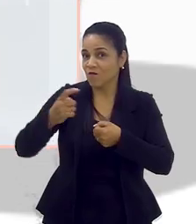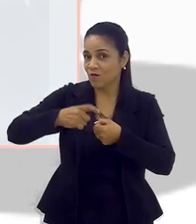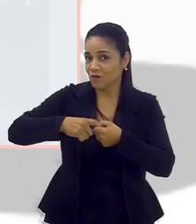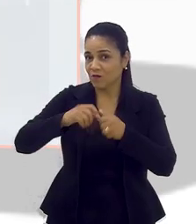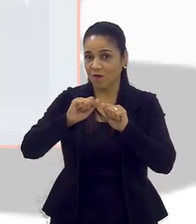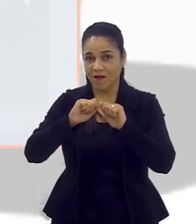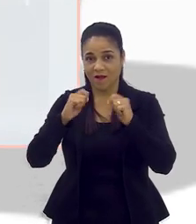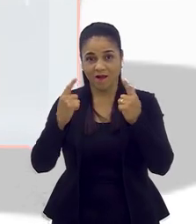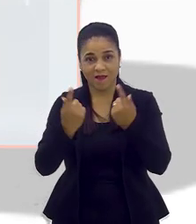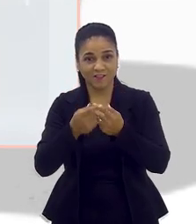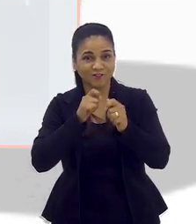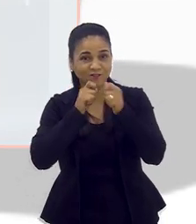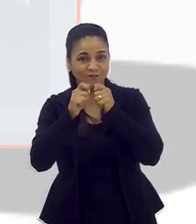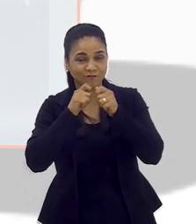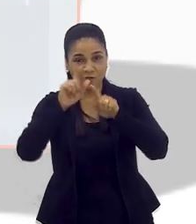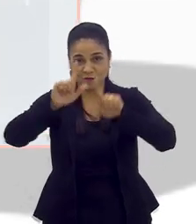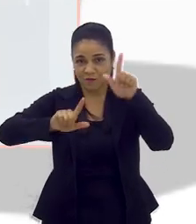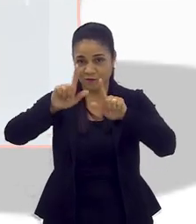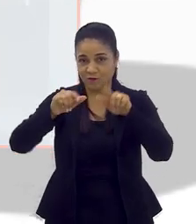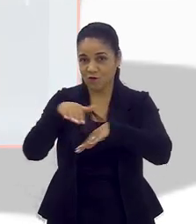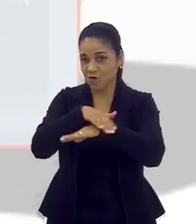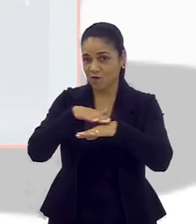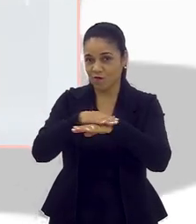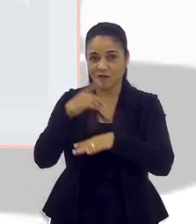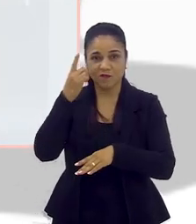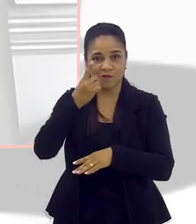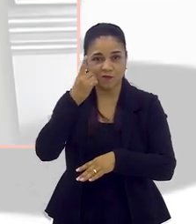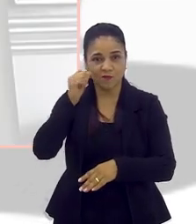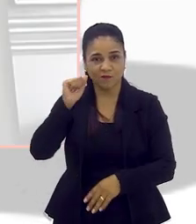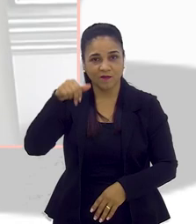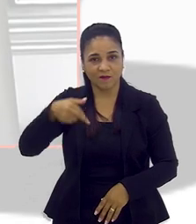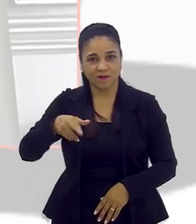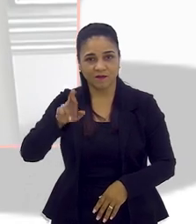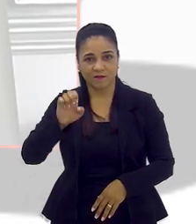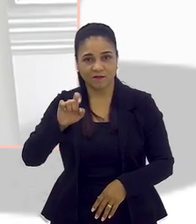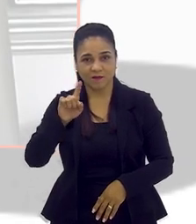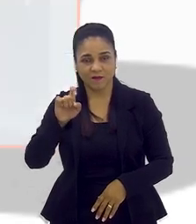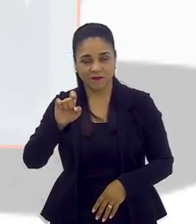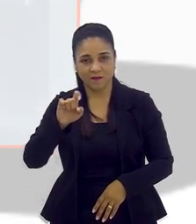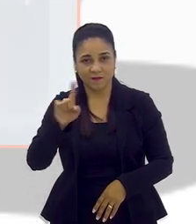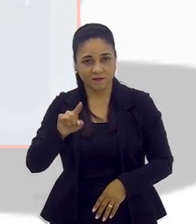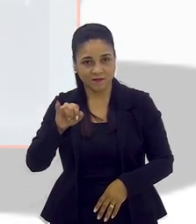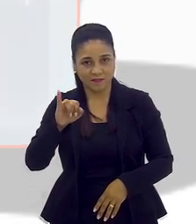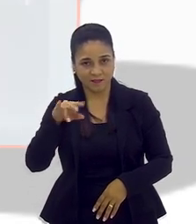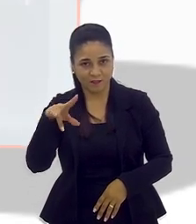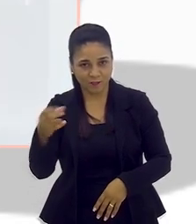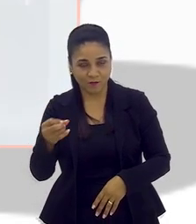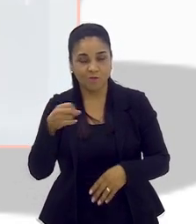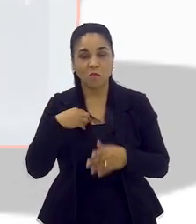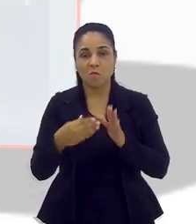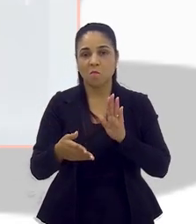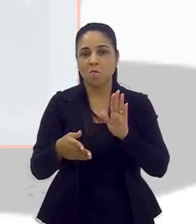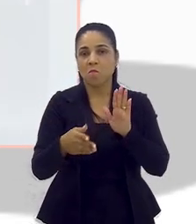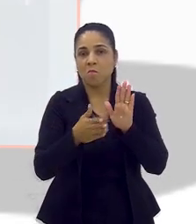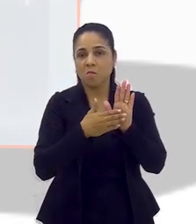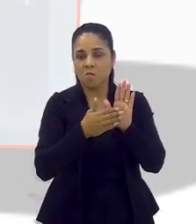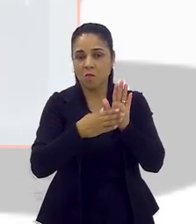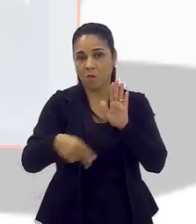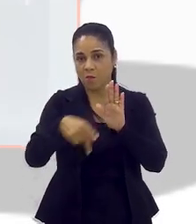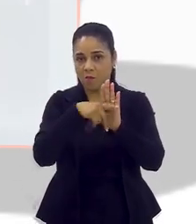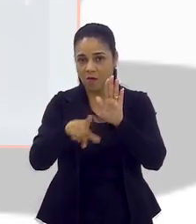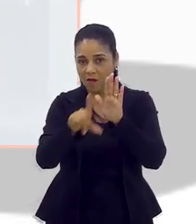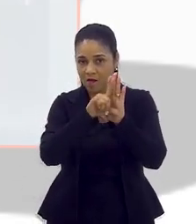Voltamos com o Alerj Entrevista e no programa de hoje eu converso com o deputado Andrezinho Siciliano que apresentou um projeto de lei